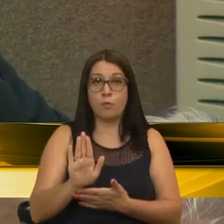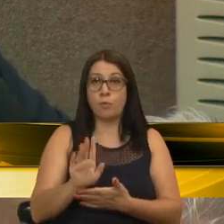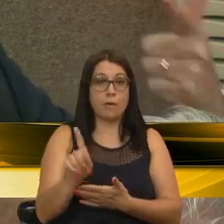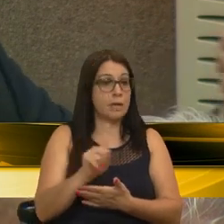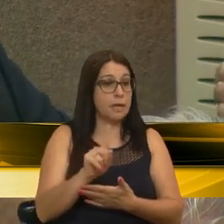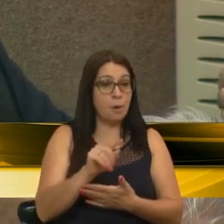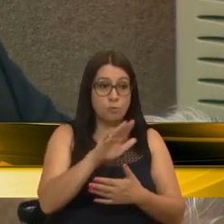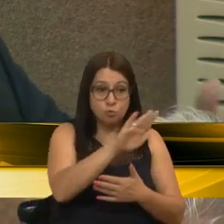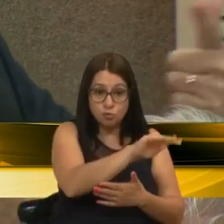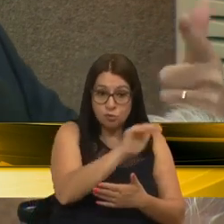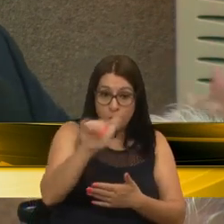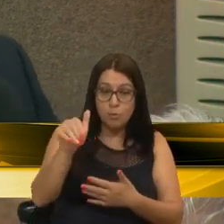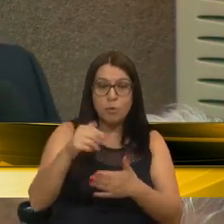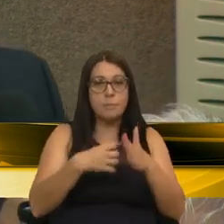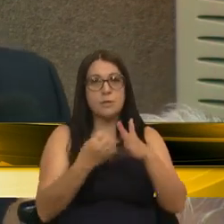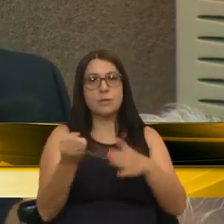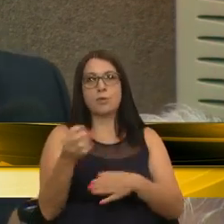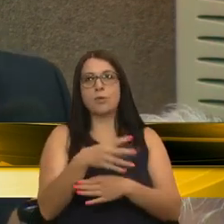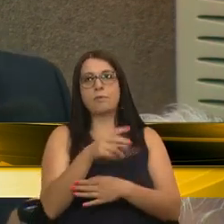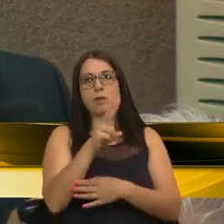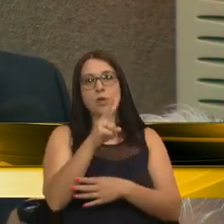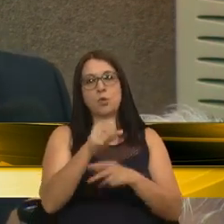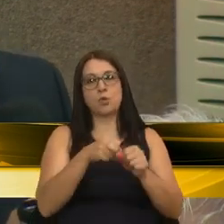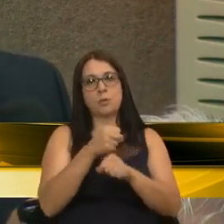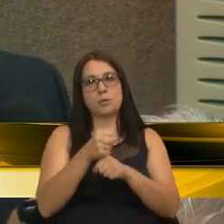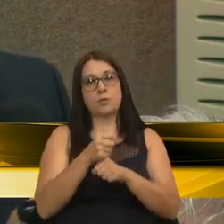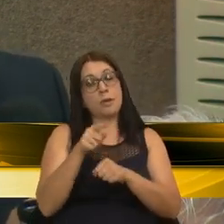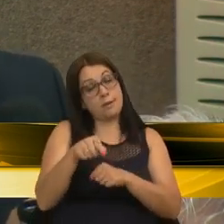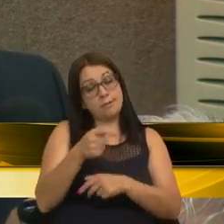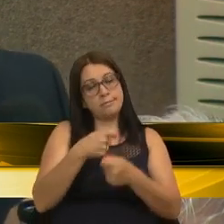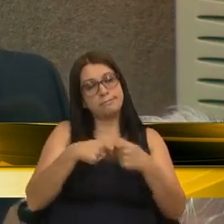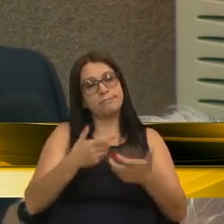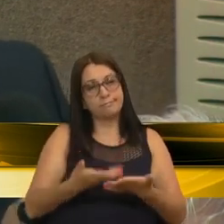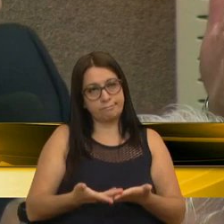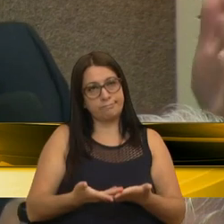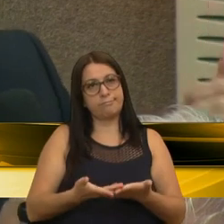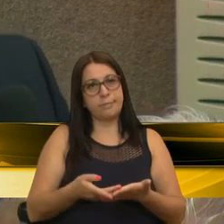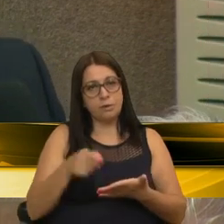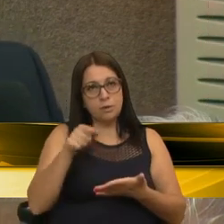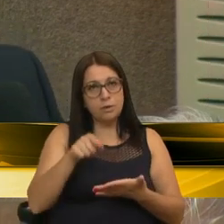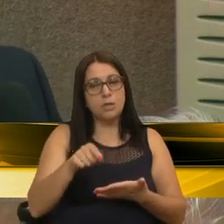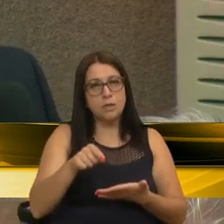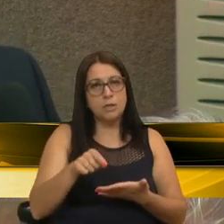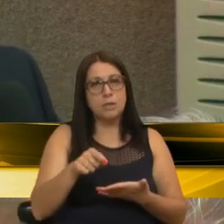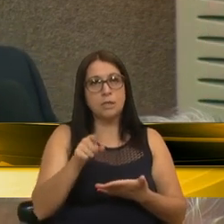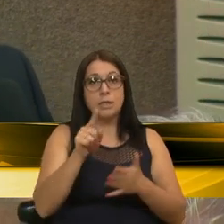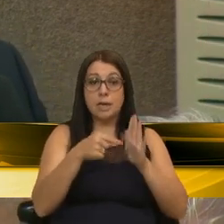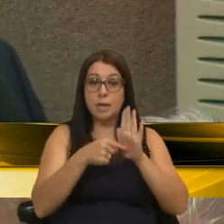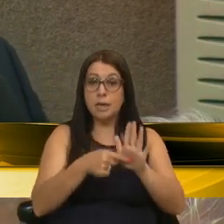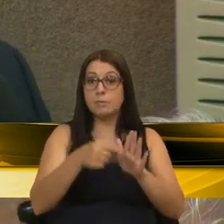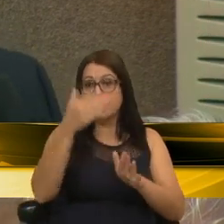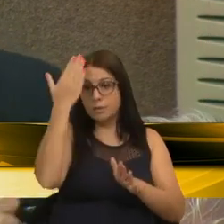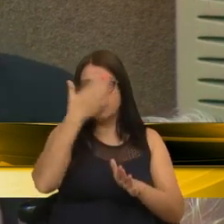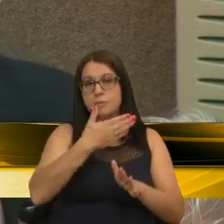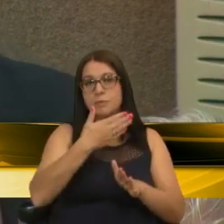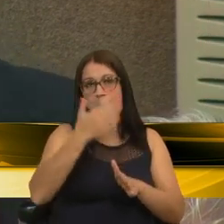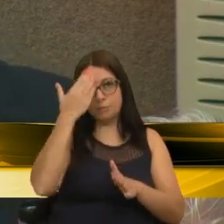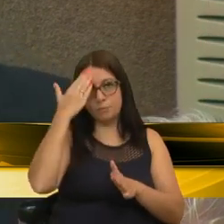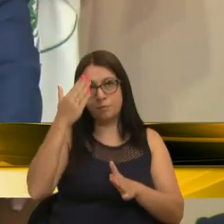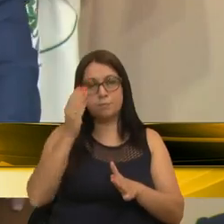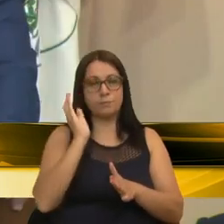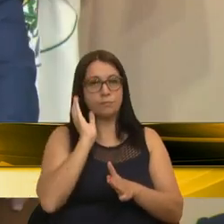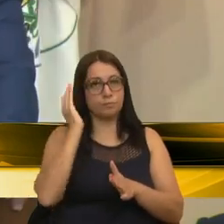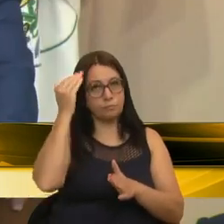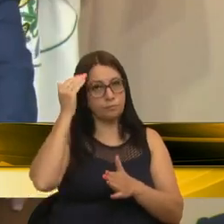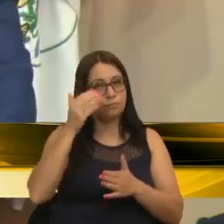não atraiu nenhuma empresa em dois anos essa administração. E aqui está a comprovação. Obrigado, vereador Felipe.